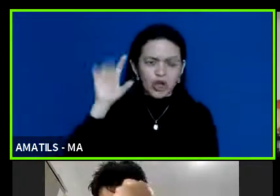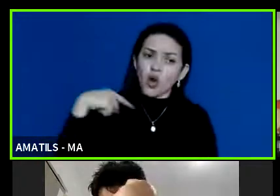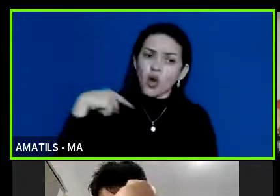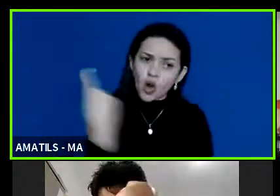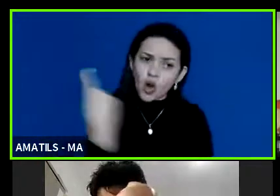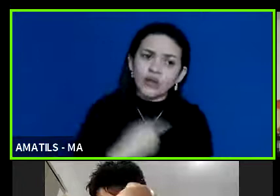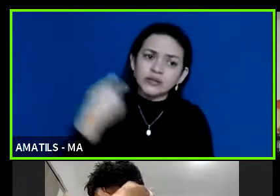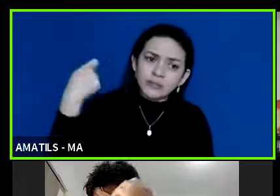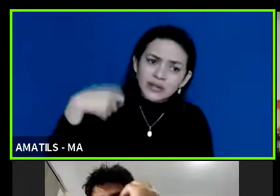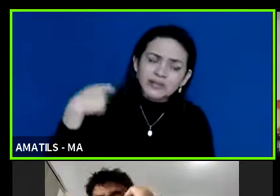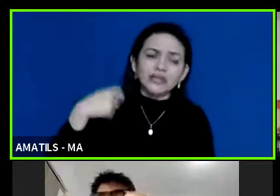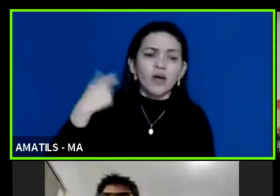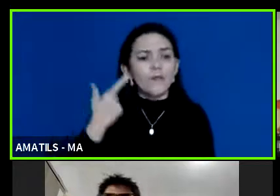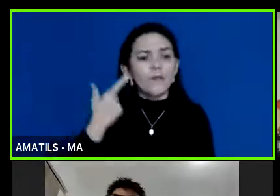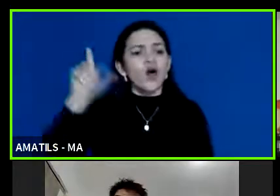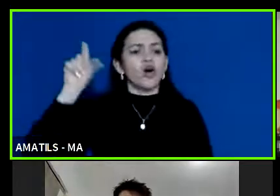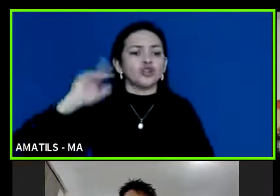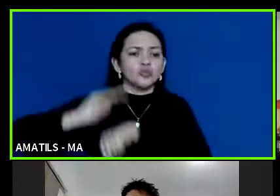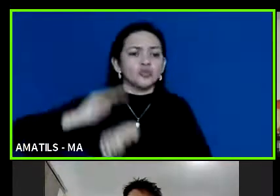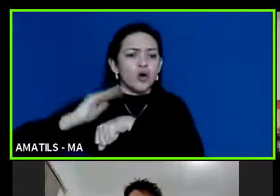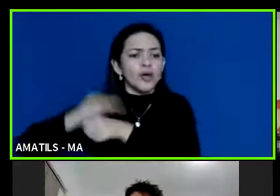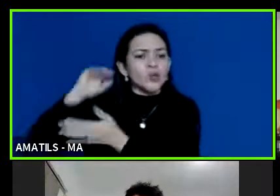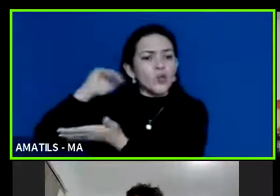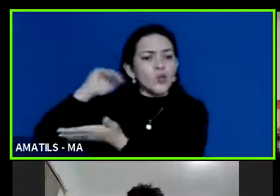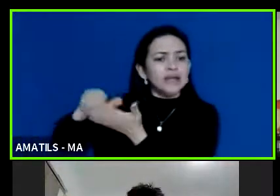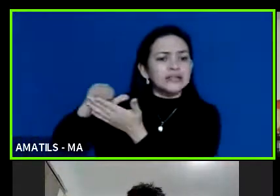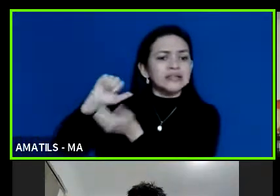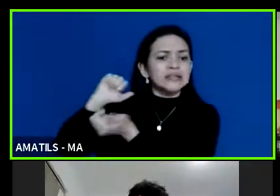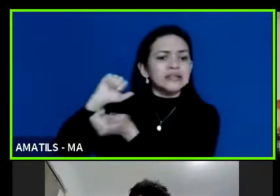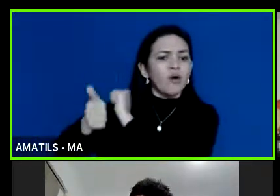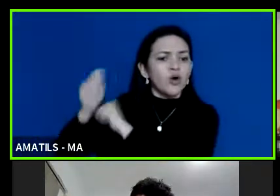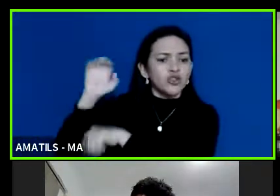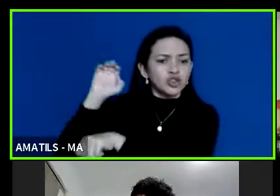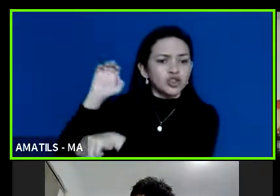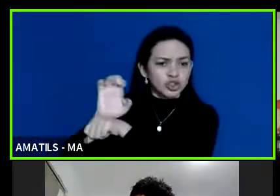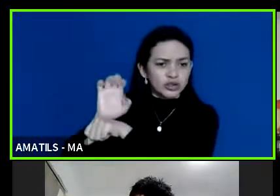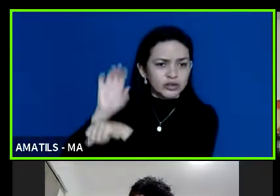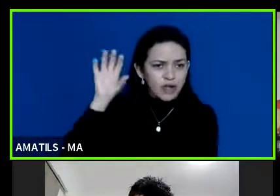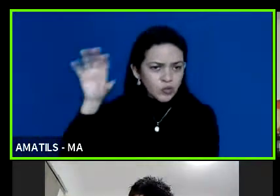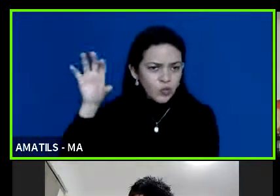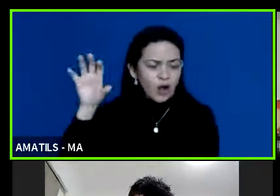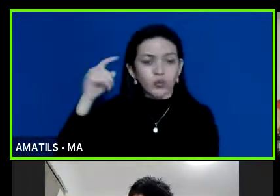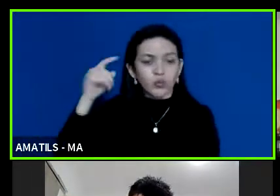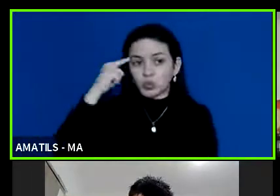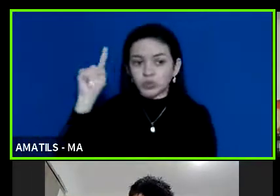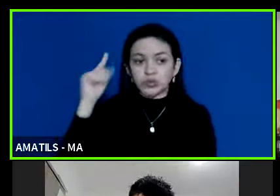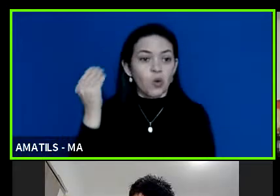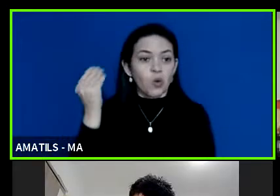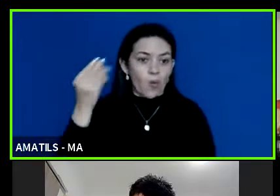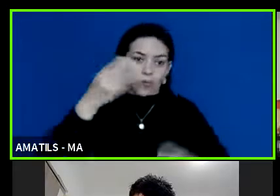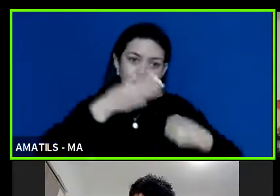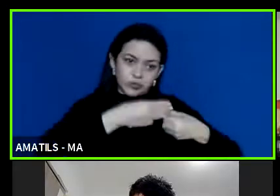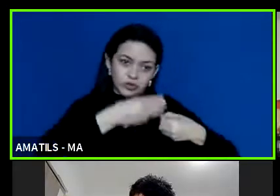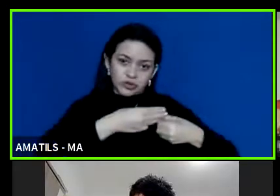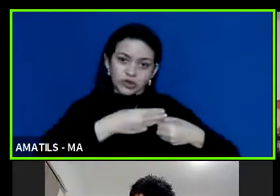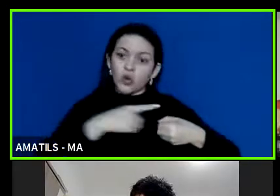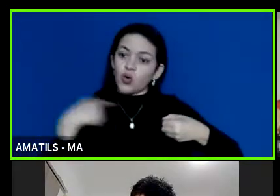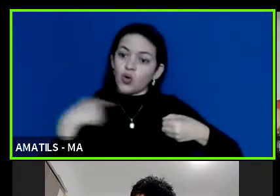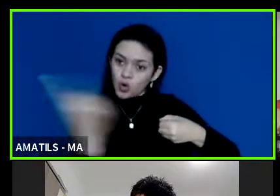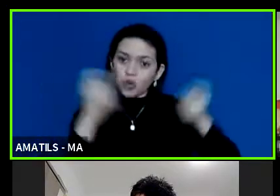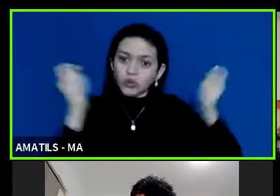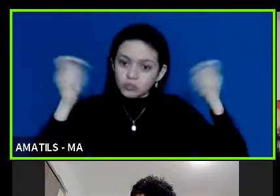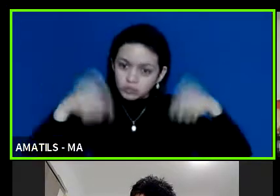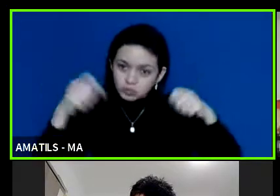com a secretaria de esporte estadual não sei como funciona no município para que a gente possa estar vendo